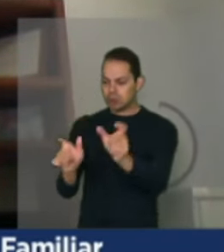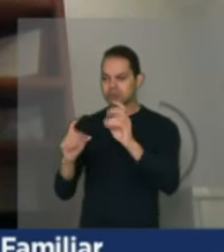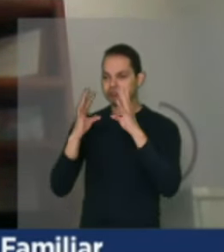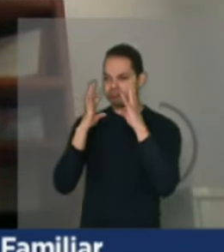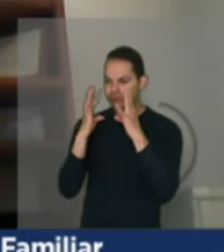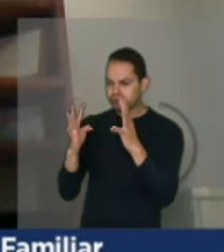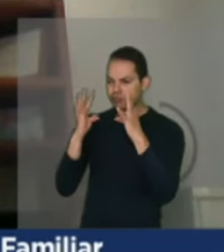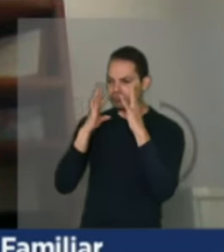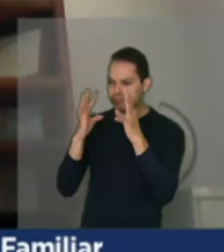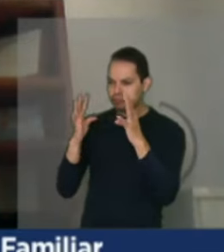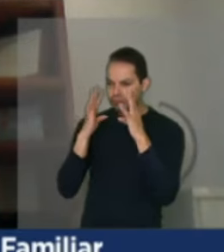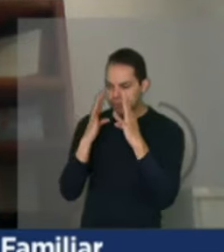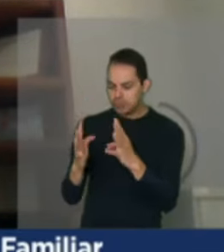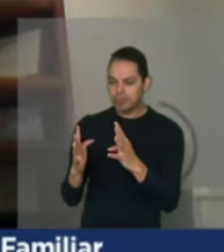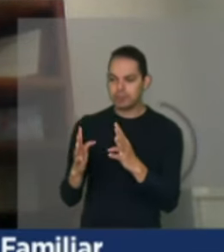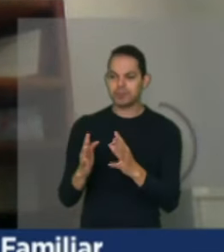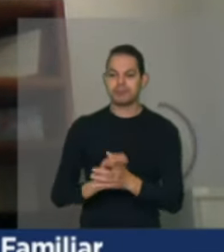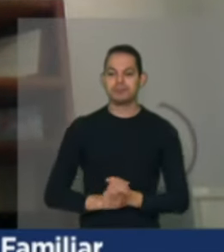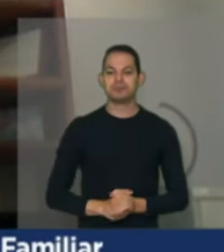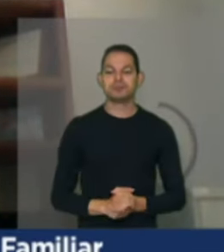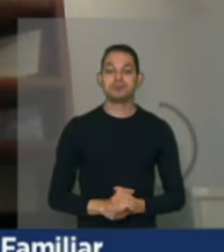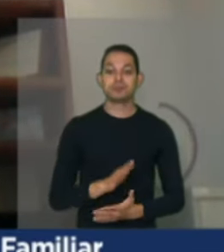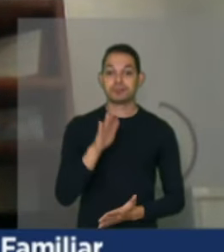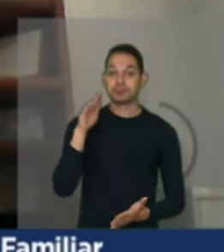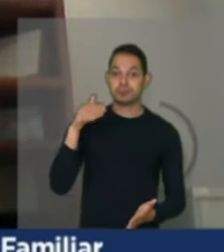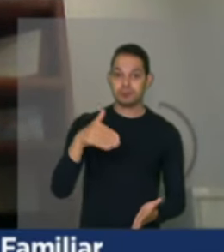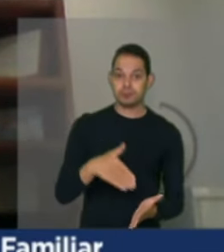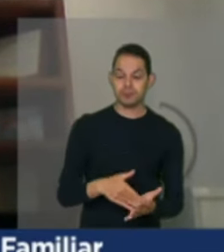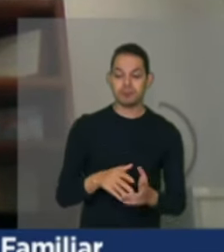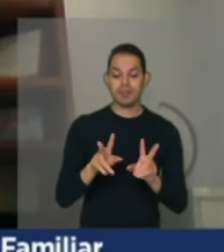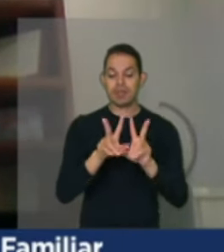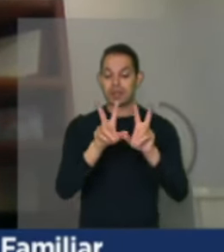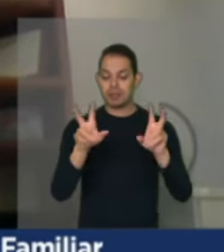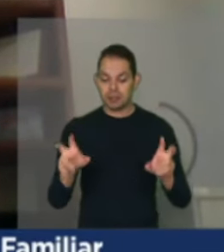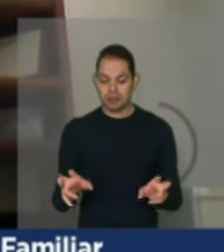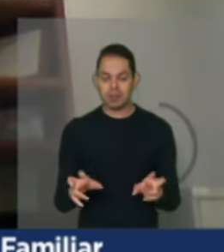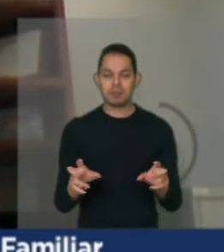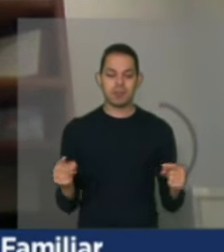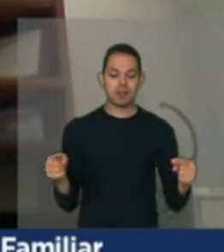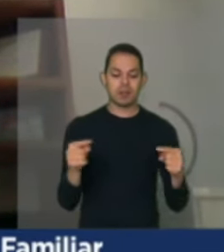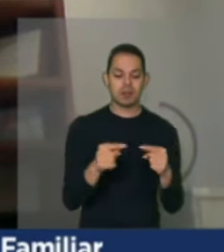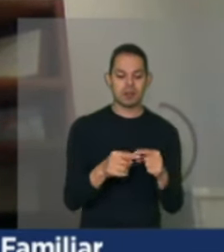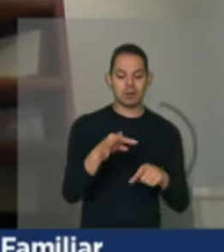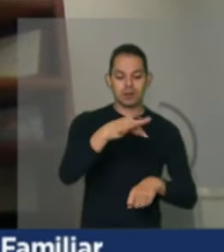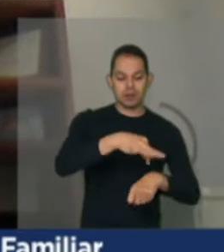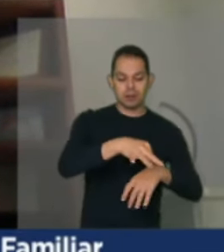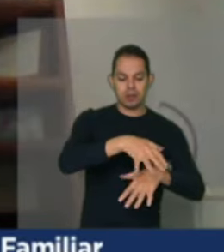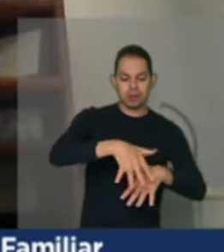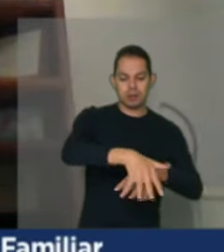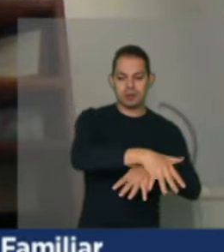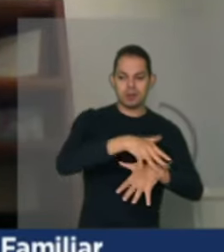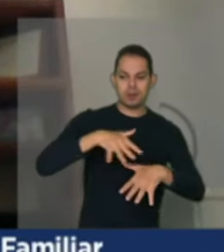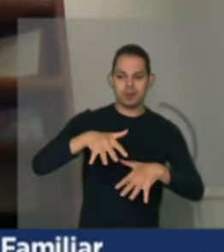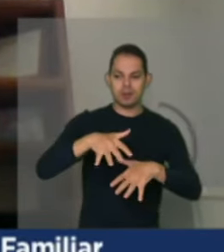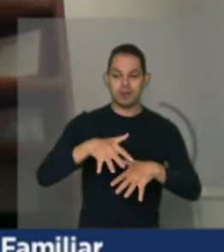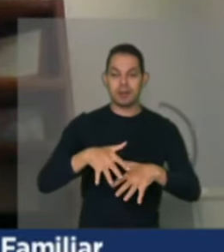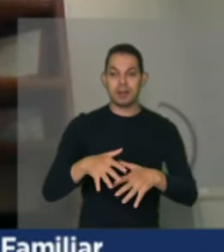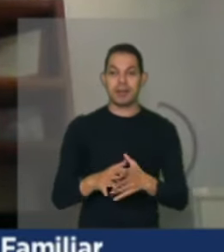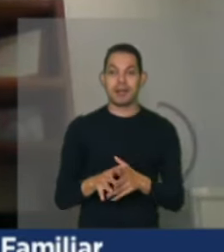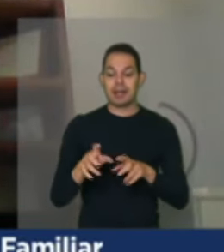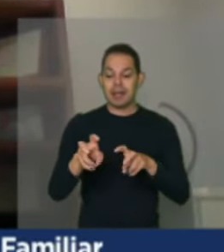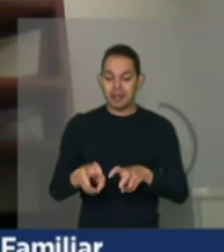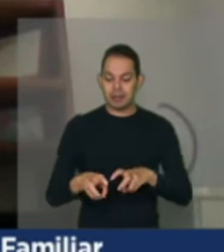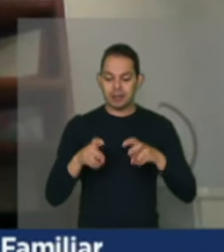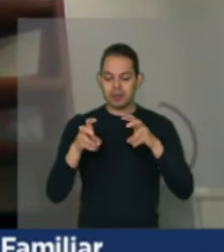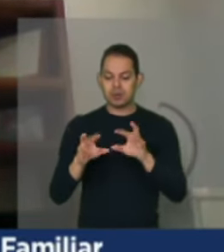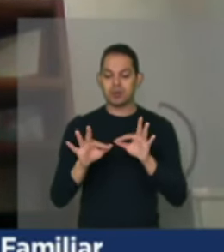sujeitos nesse processo. Por último, os temas ainda com relação ao tema transversal, acho que a missão da agricultura familiar cada